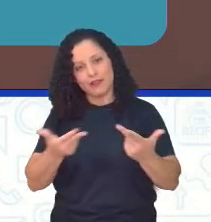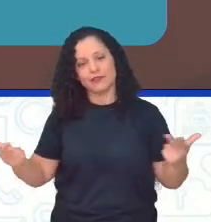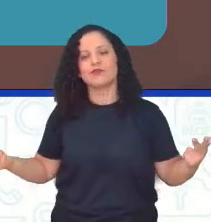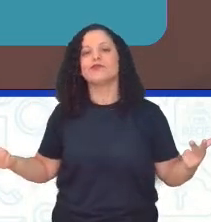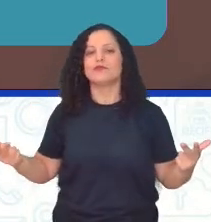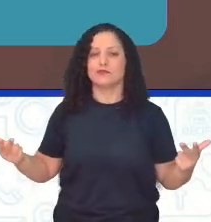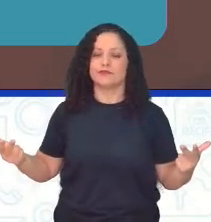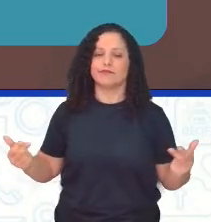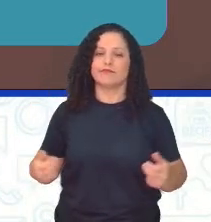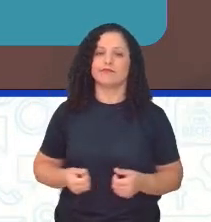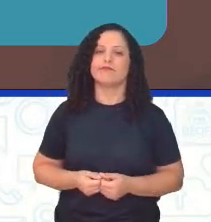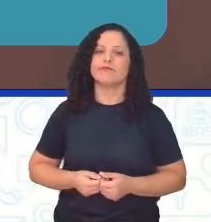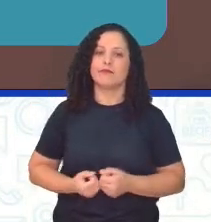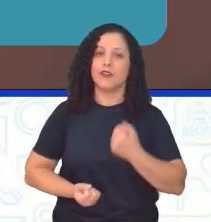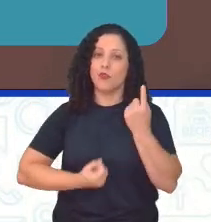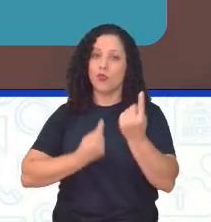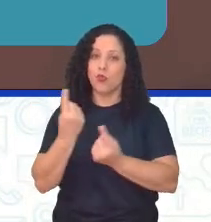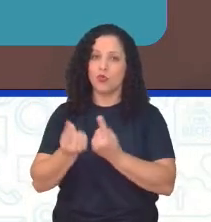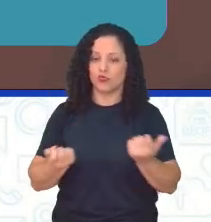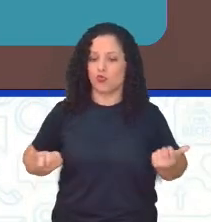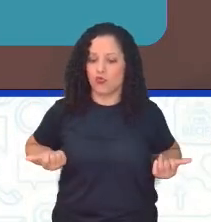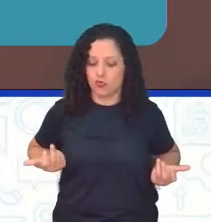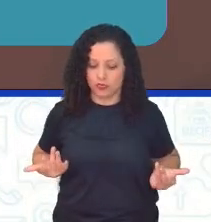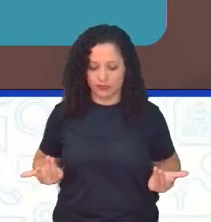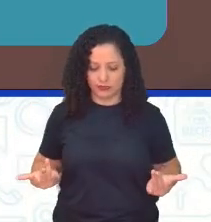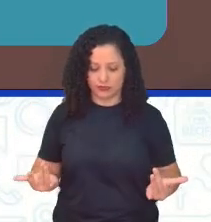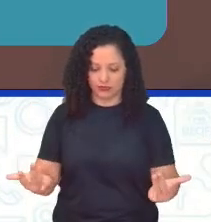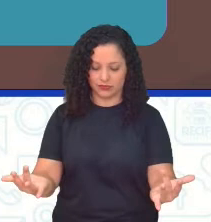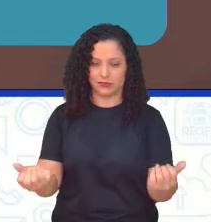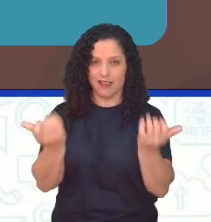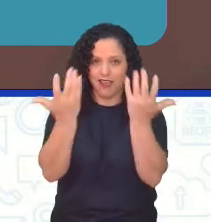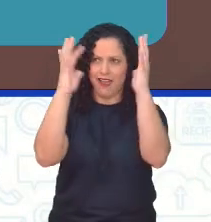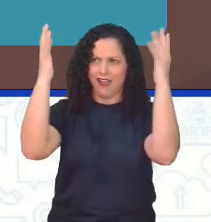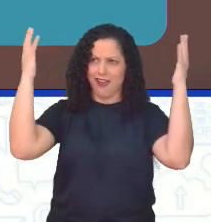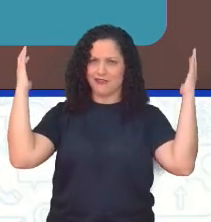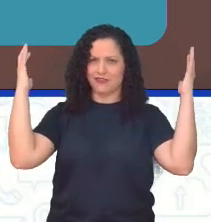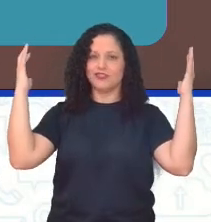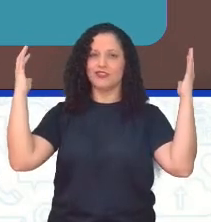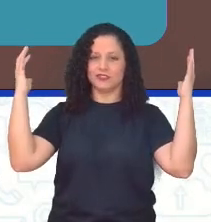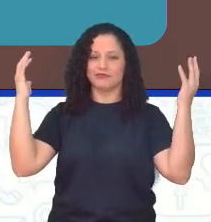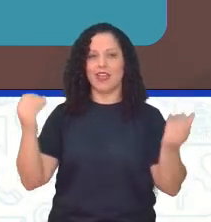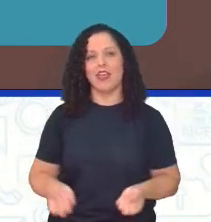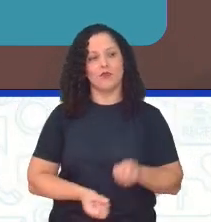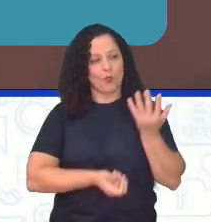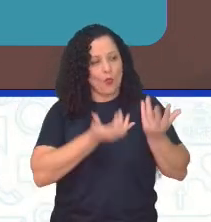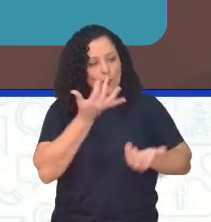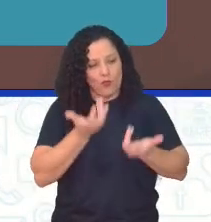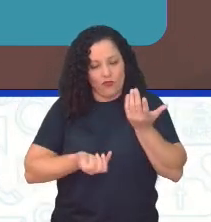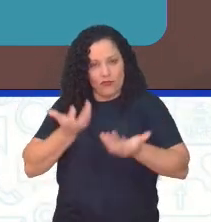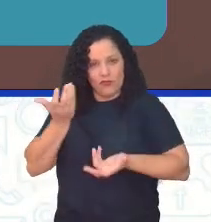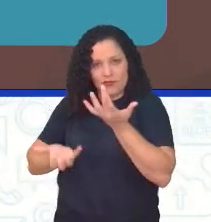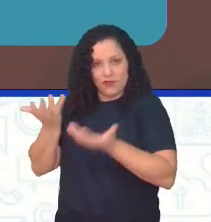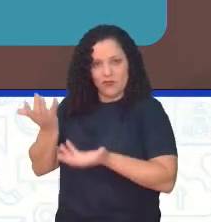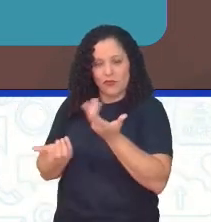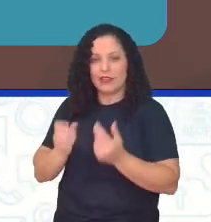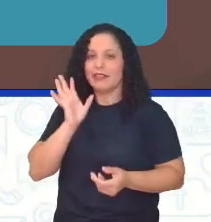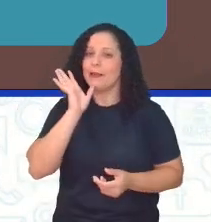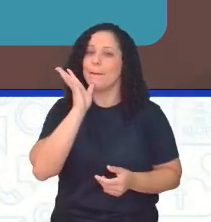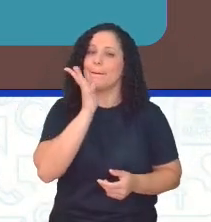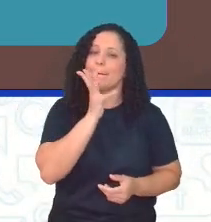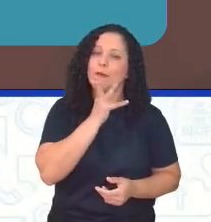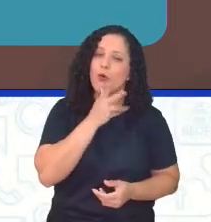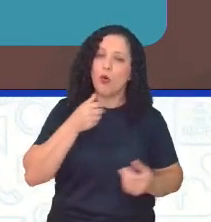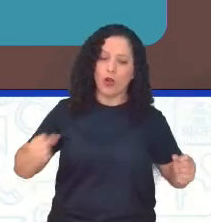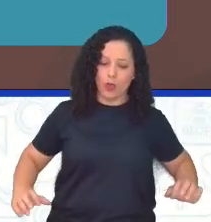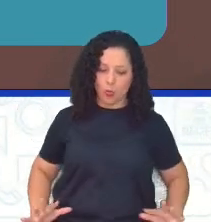né? Algumas vegetações, algumas árvores, né? São queimadas e demoram muito tempo pra nascer, né? Que